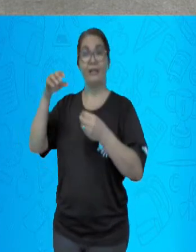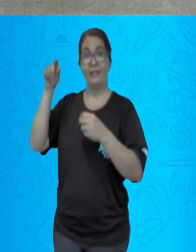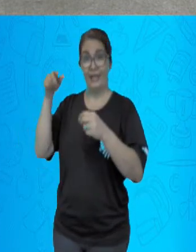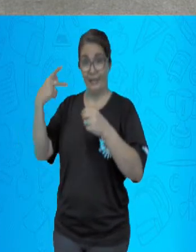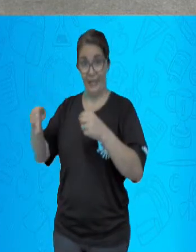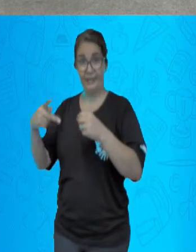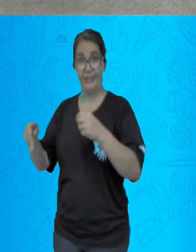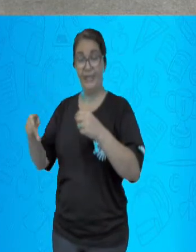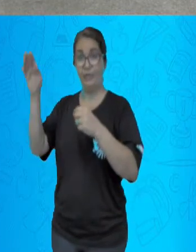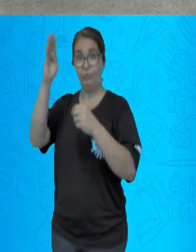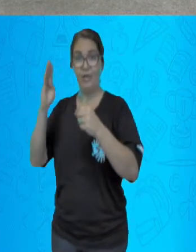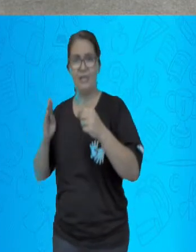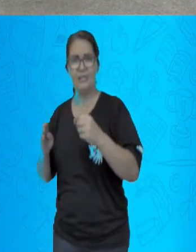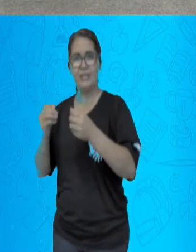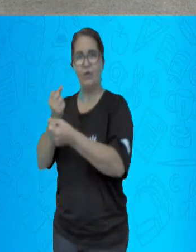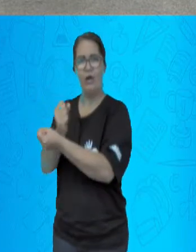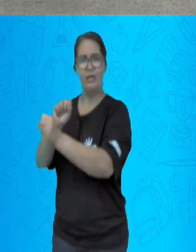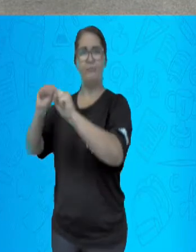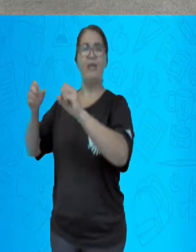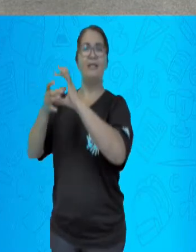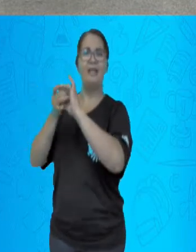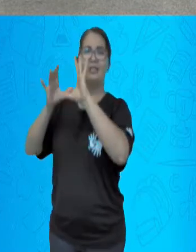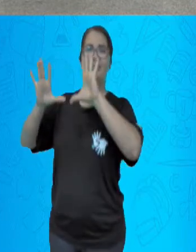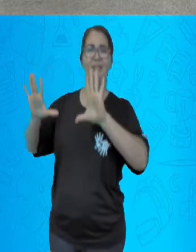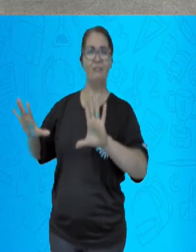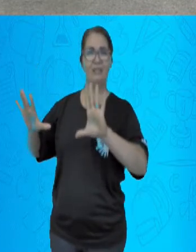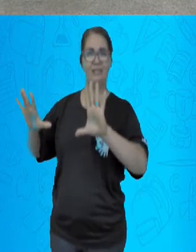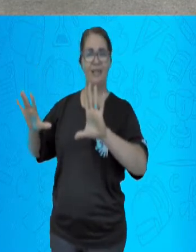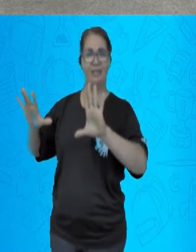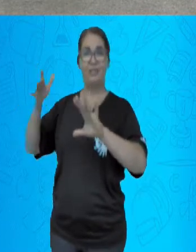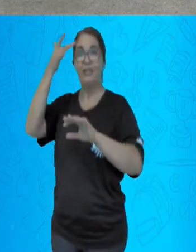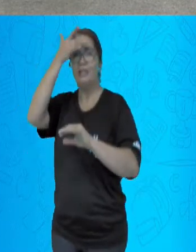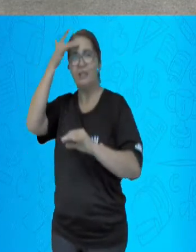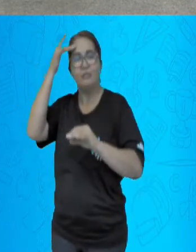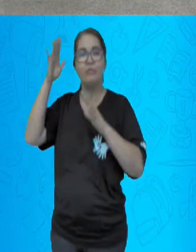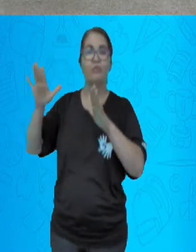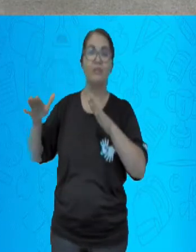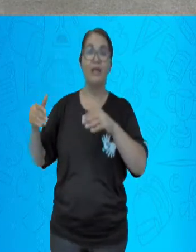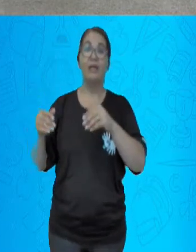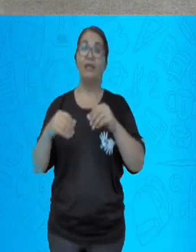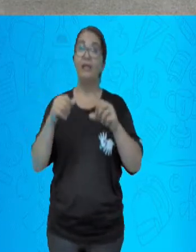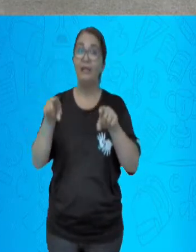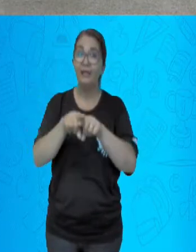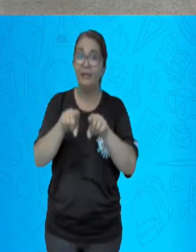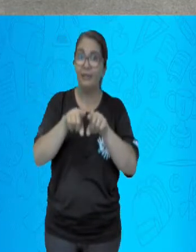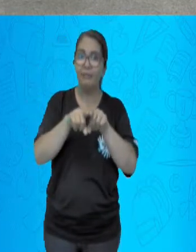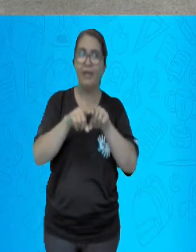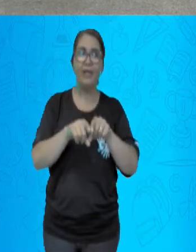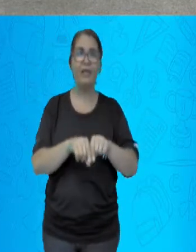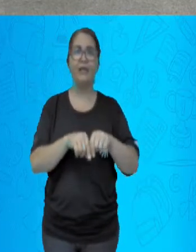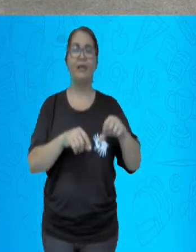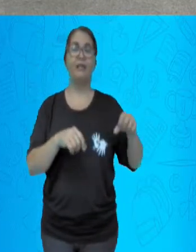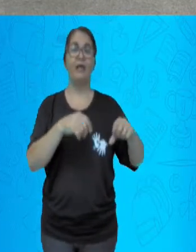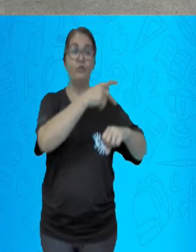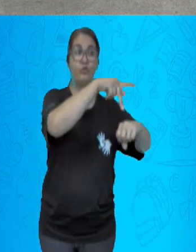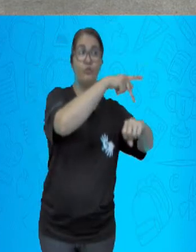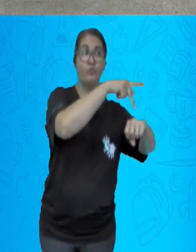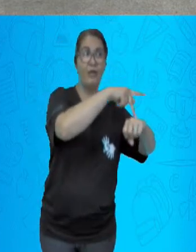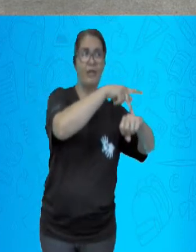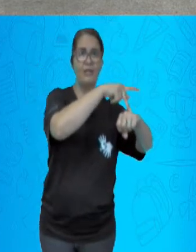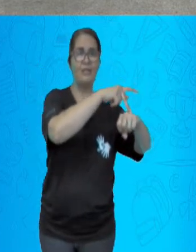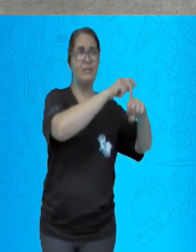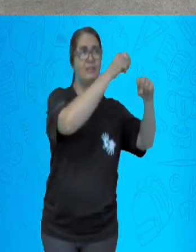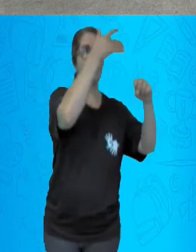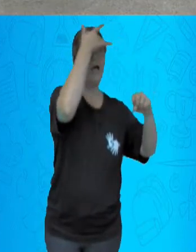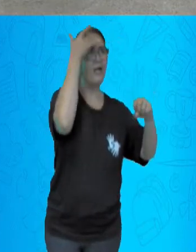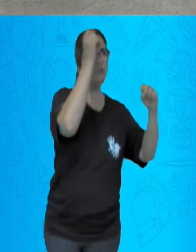seguinte, realizou-se a proclamação da república. Factos que intensificaram a imigração e também a